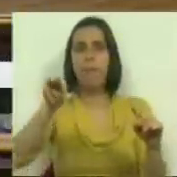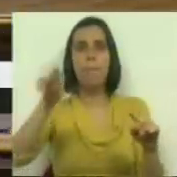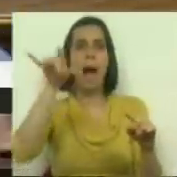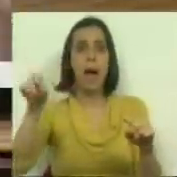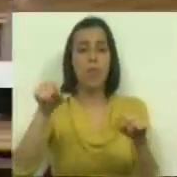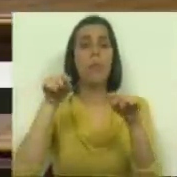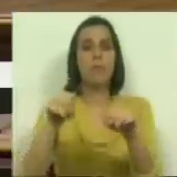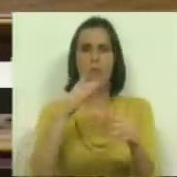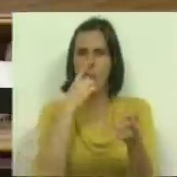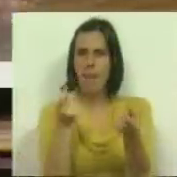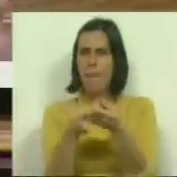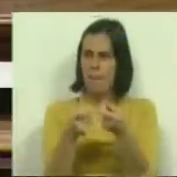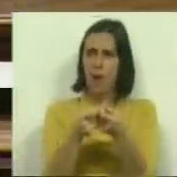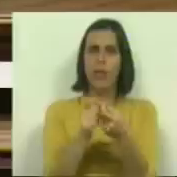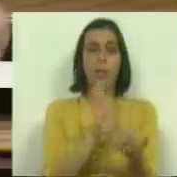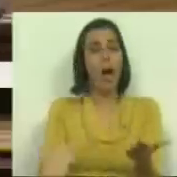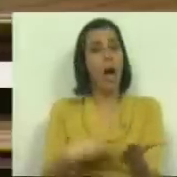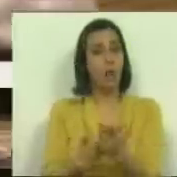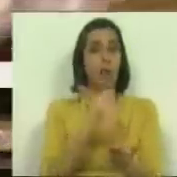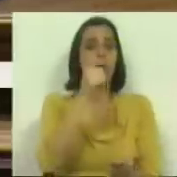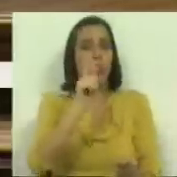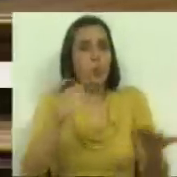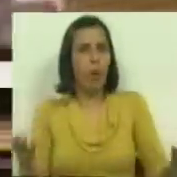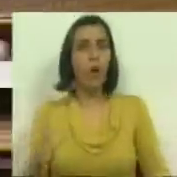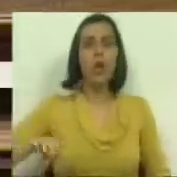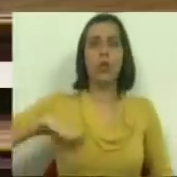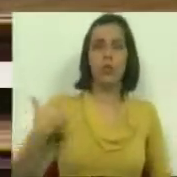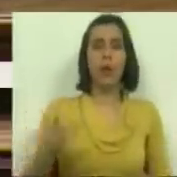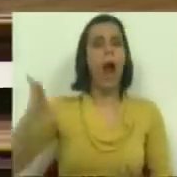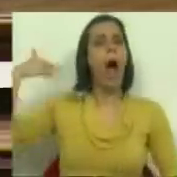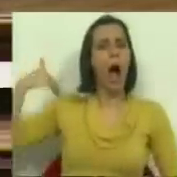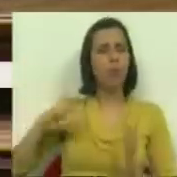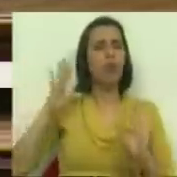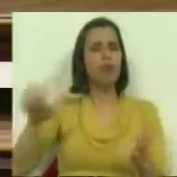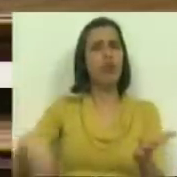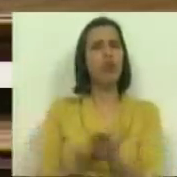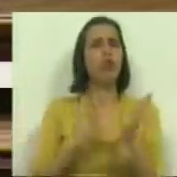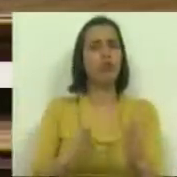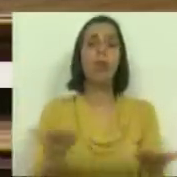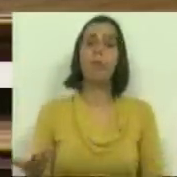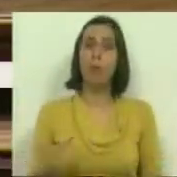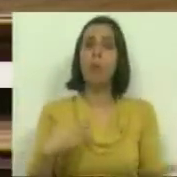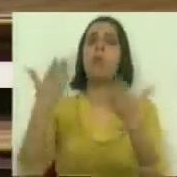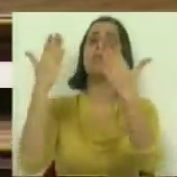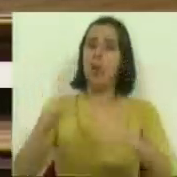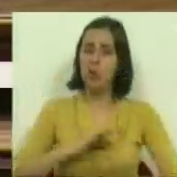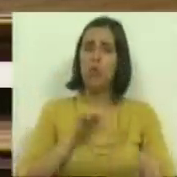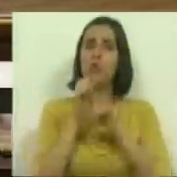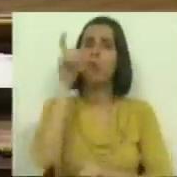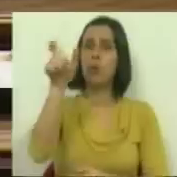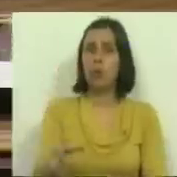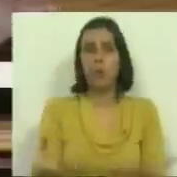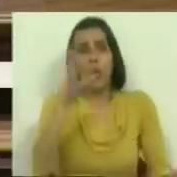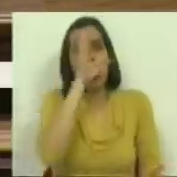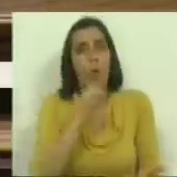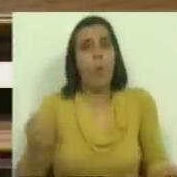portanto, houve aqui assim uma aproximação às propostas do Bloco de Esquerda, dos Verdes, que já na altura tinham apresentado. E, portanto, eu saúdo, saúdo o Sr. Deputado e,